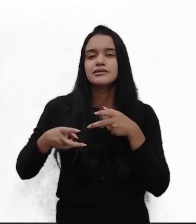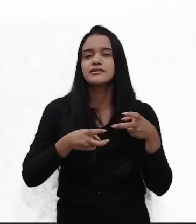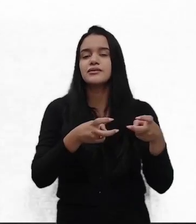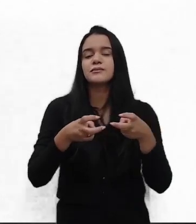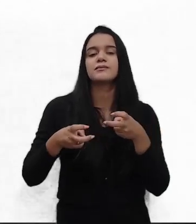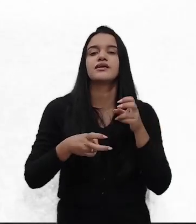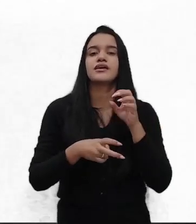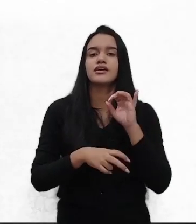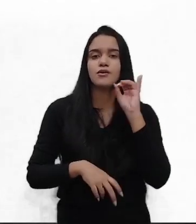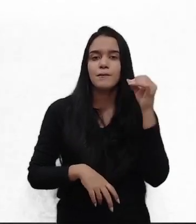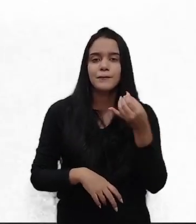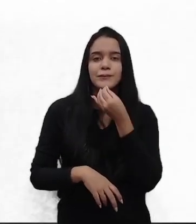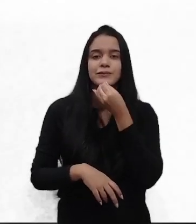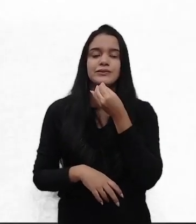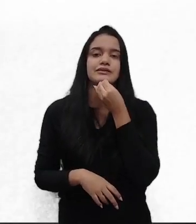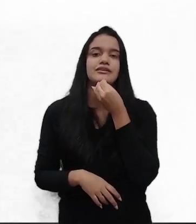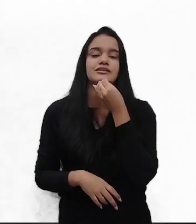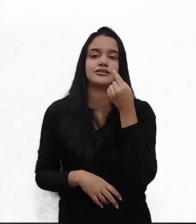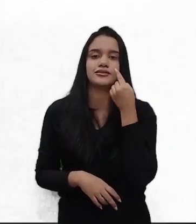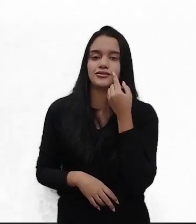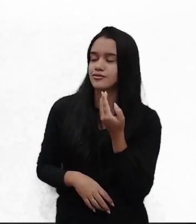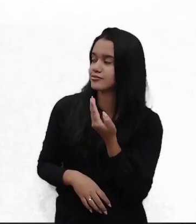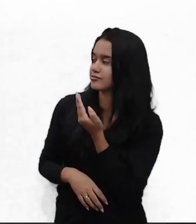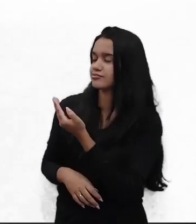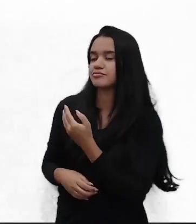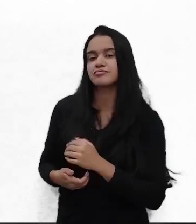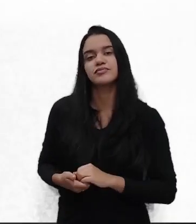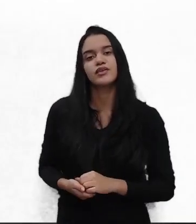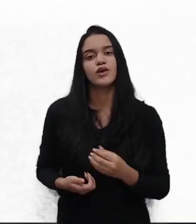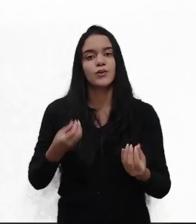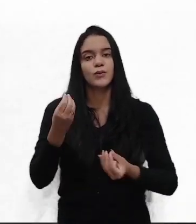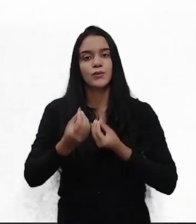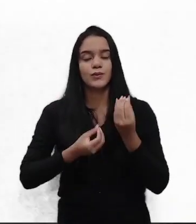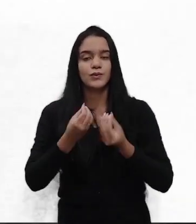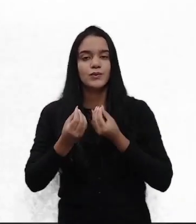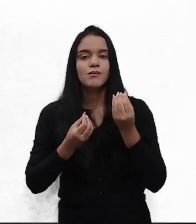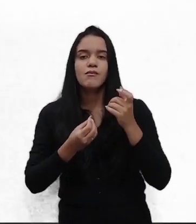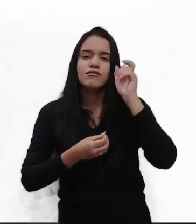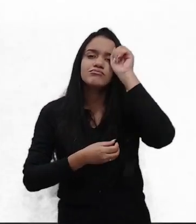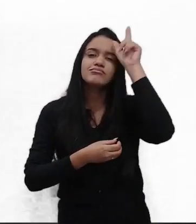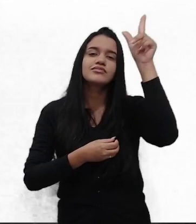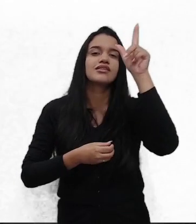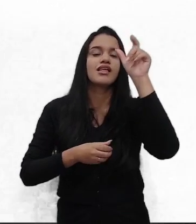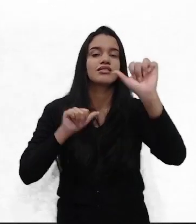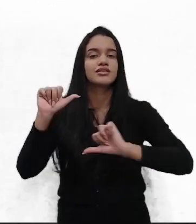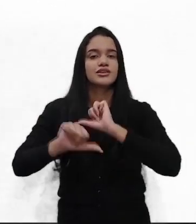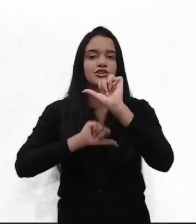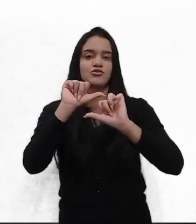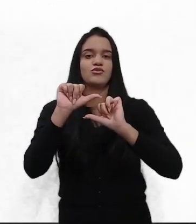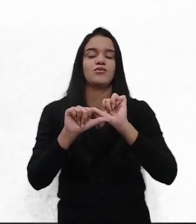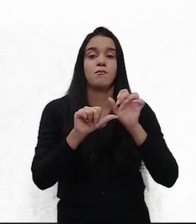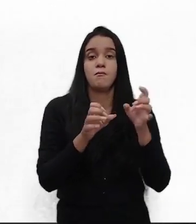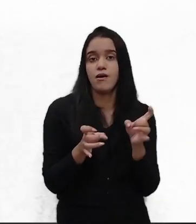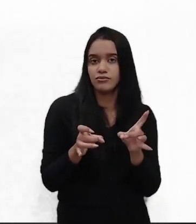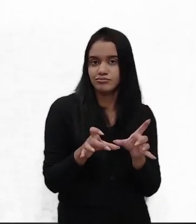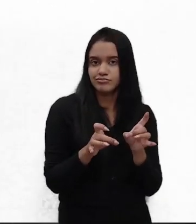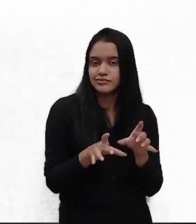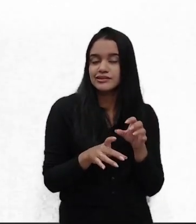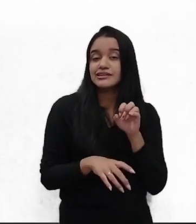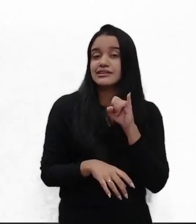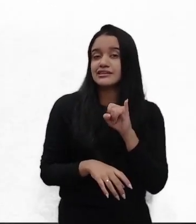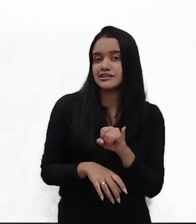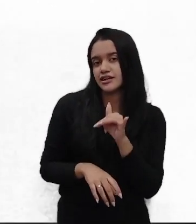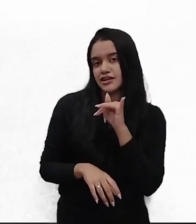explorar a melhor ideia de oportunidade, né? Como transformar essa ideia em negócio? Mesmo que uma ideia seja